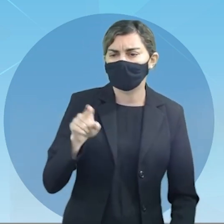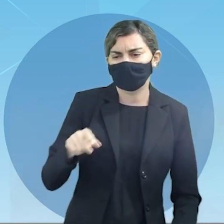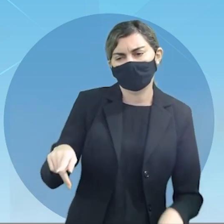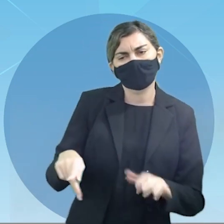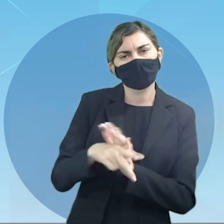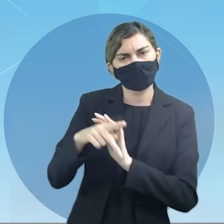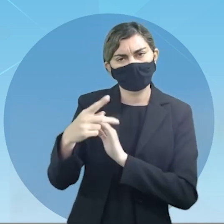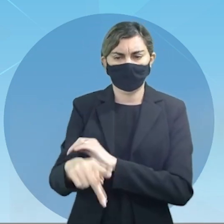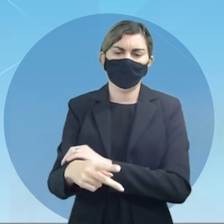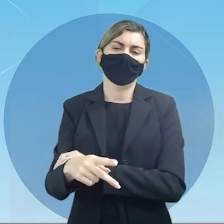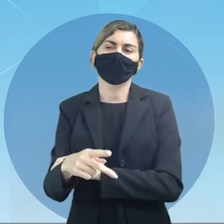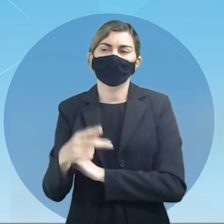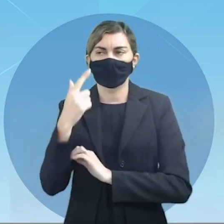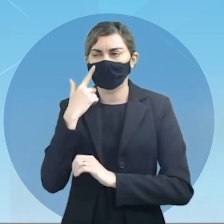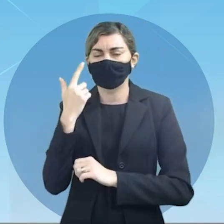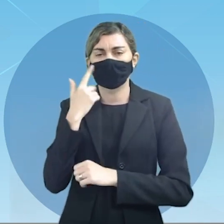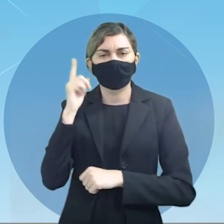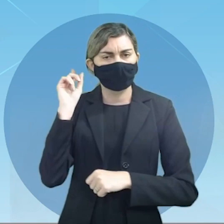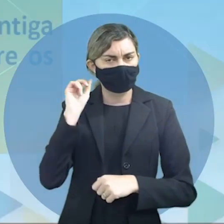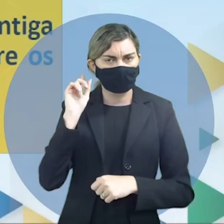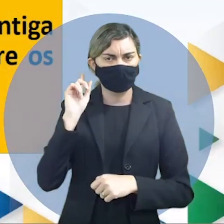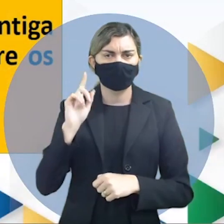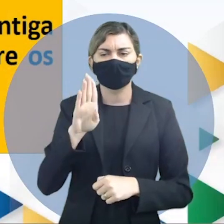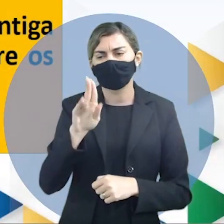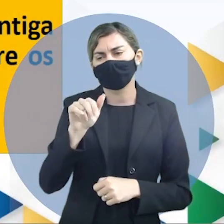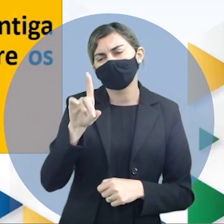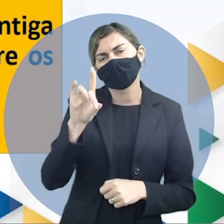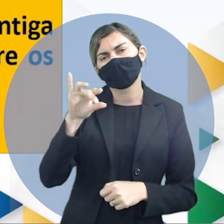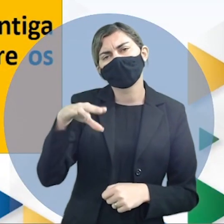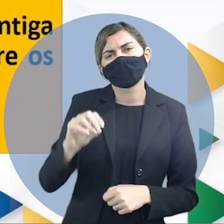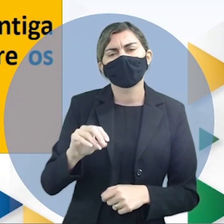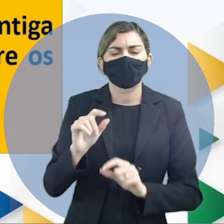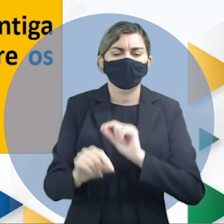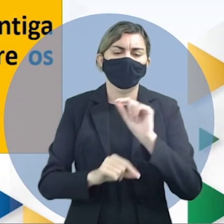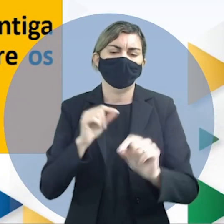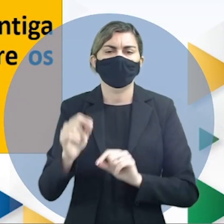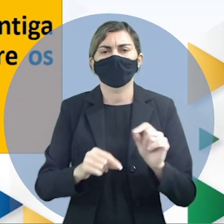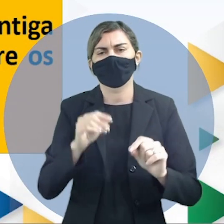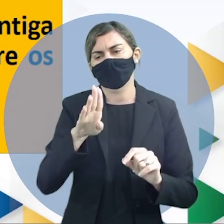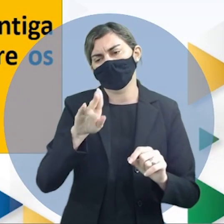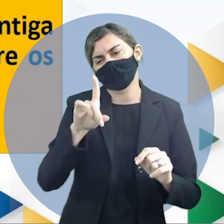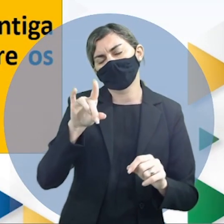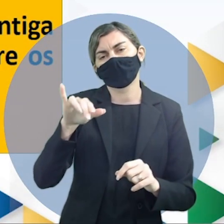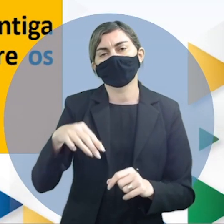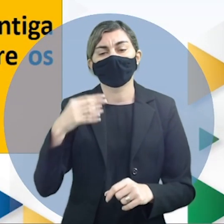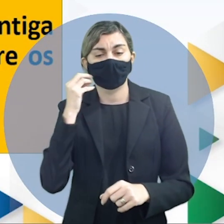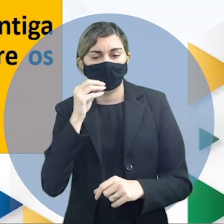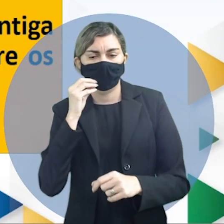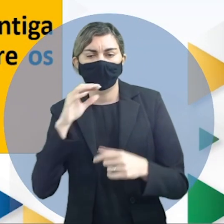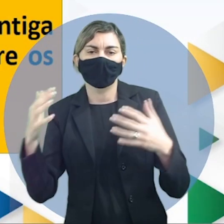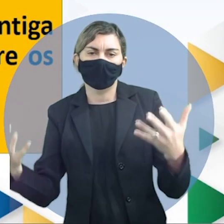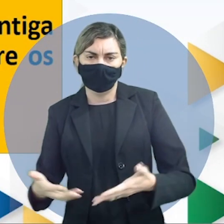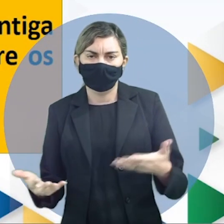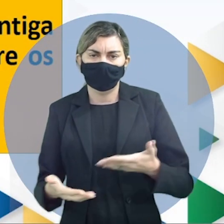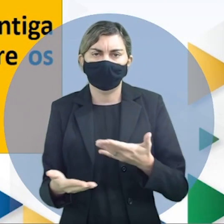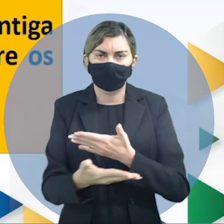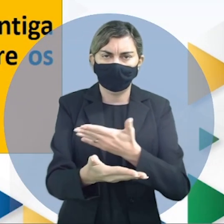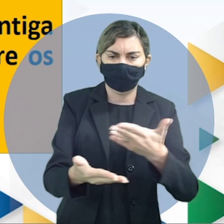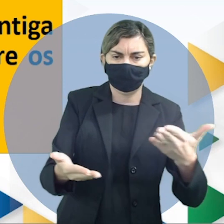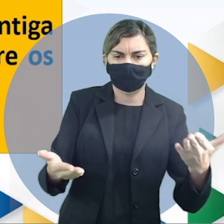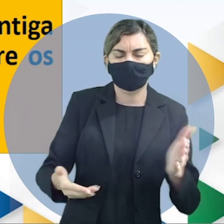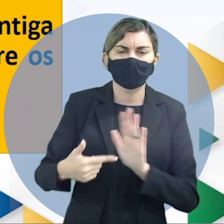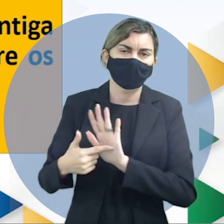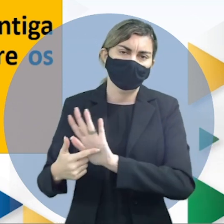pertence acompanhem comigo sobre o budismo mas o que é o budismo? estou tentando agora aqui com vocês